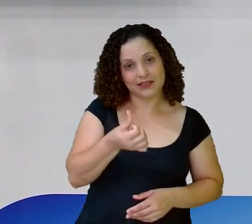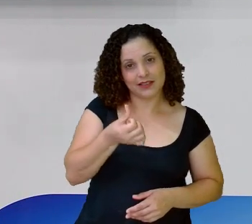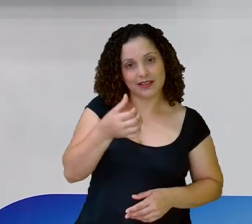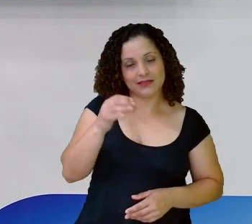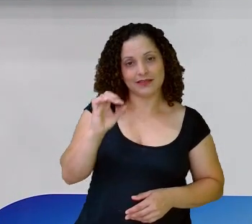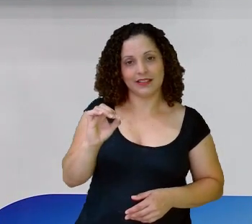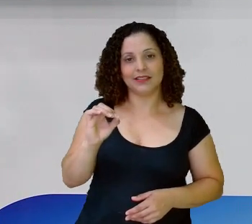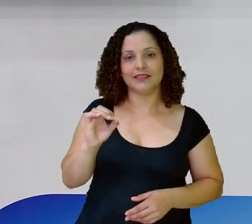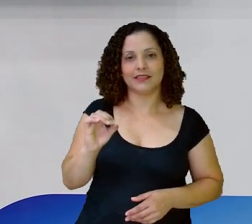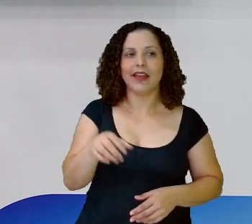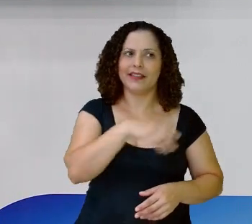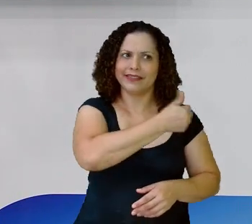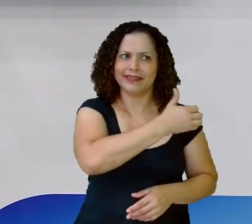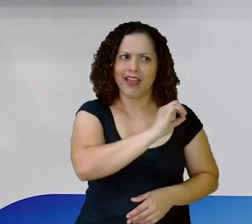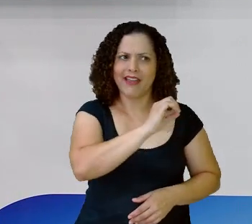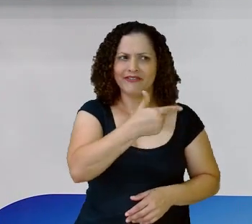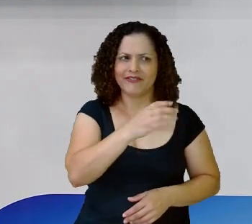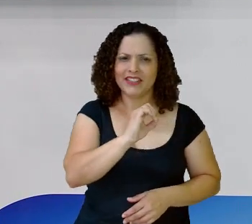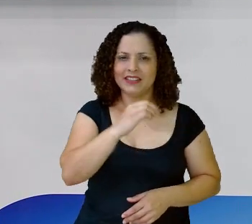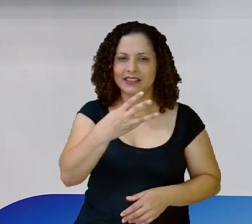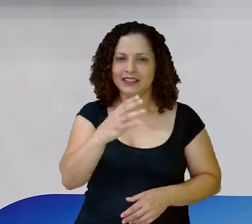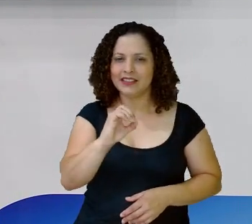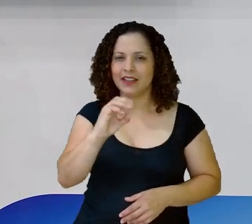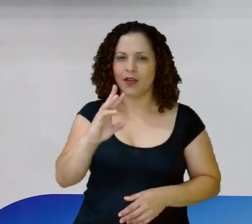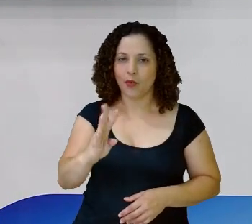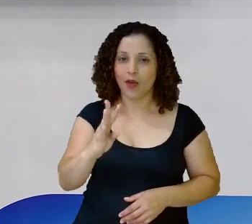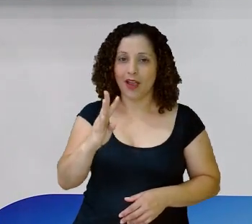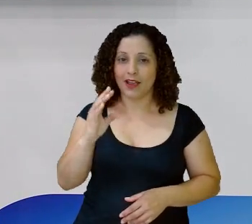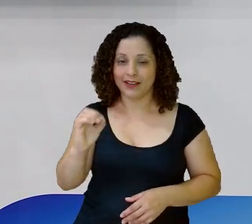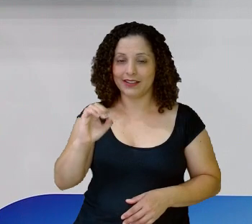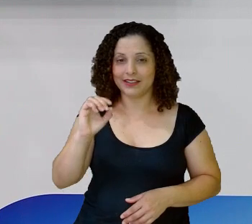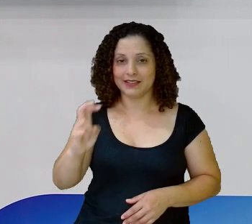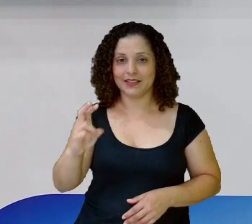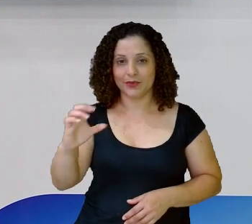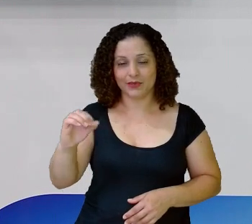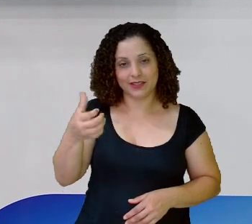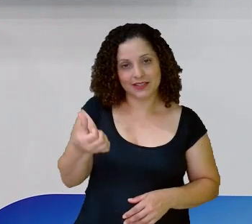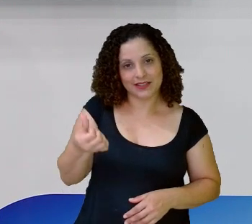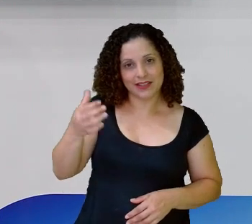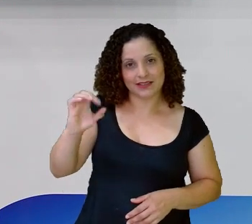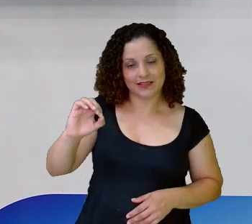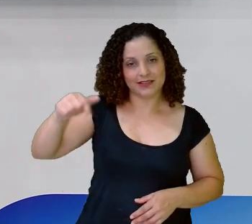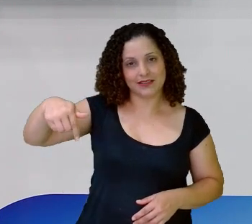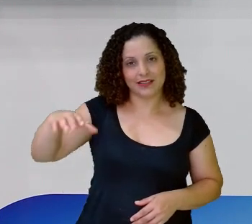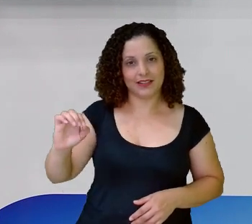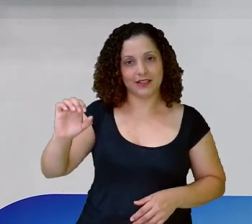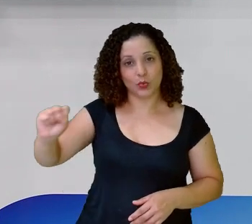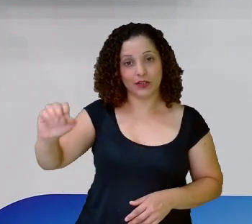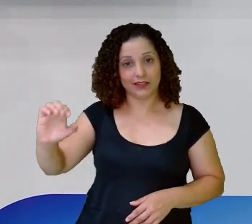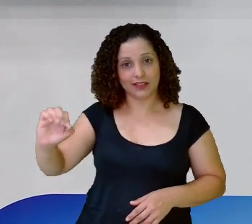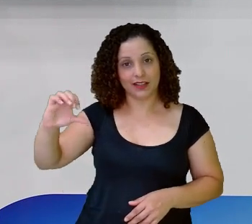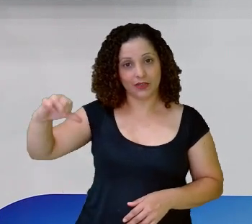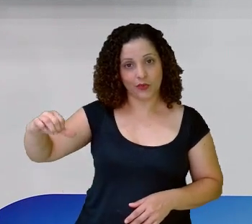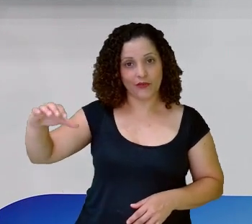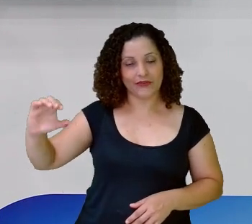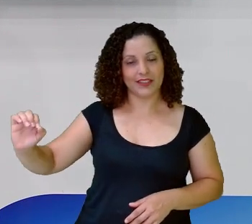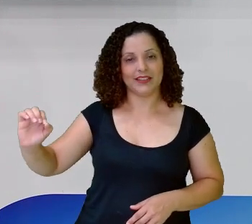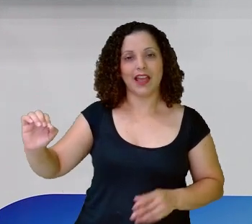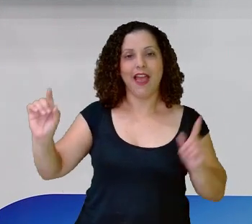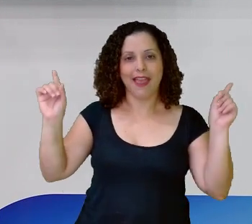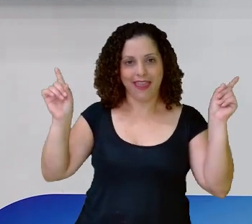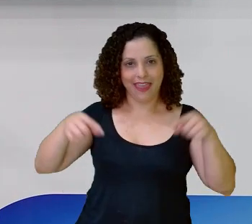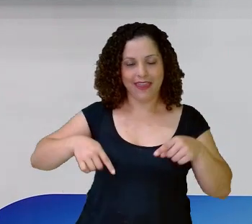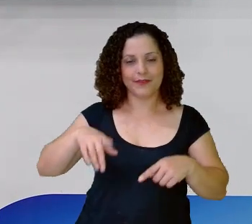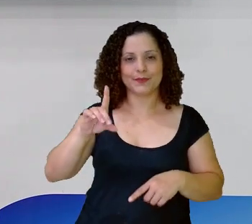20 30 40 50 60 70 80 90 Que são as dezenas Tá